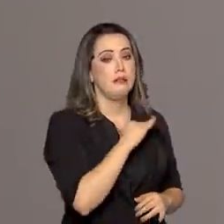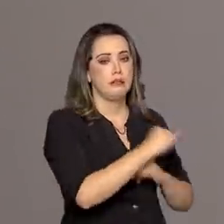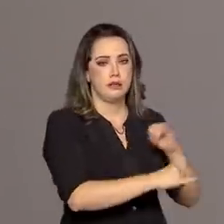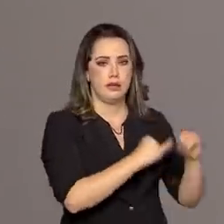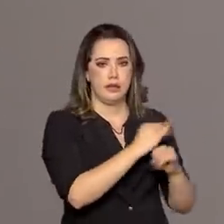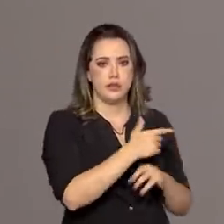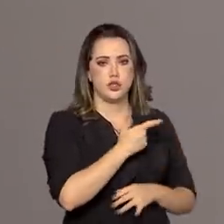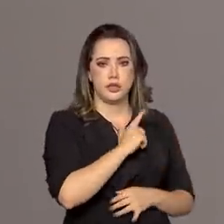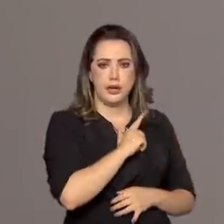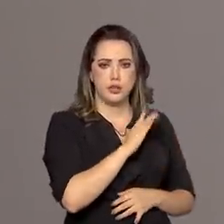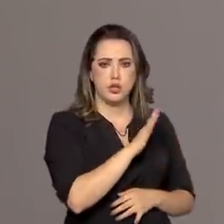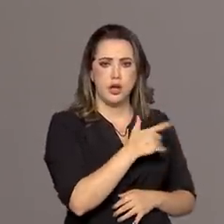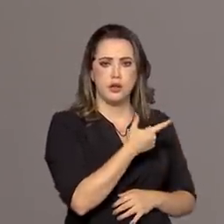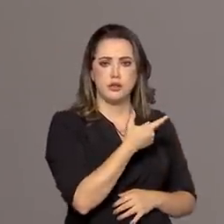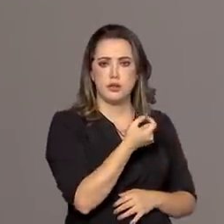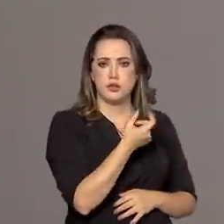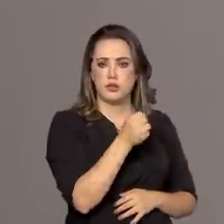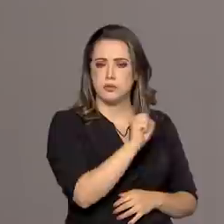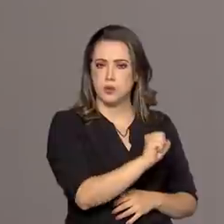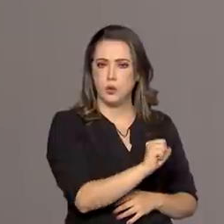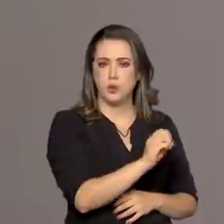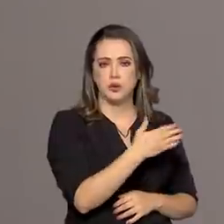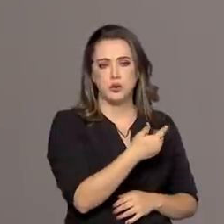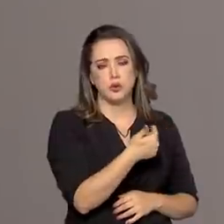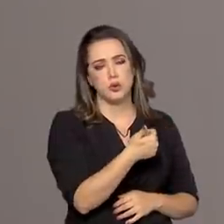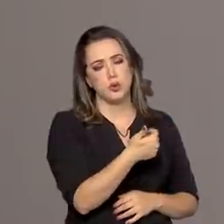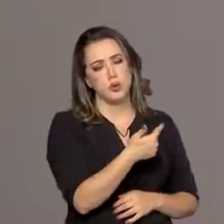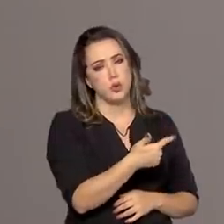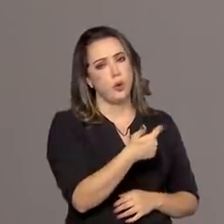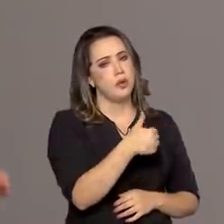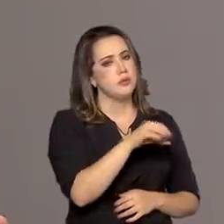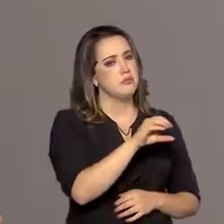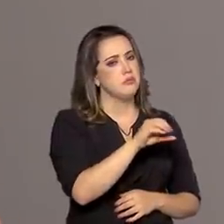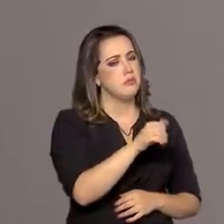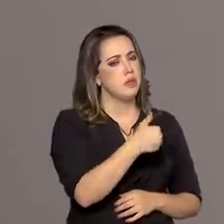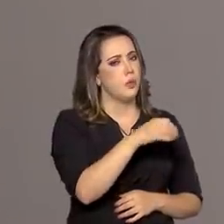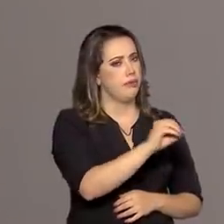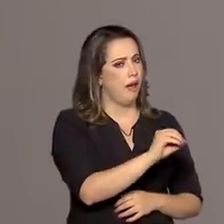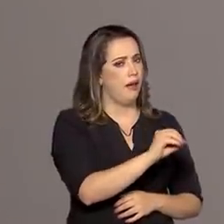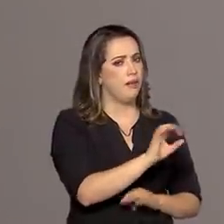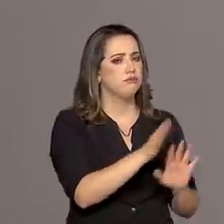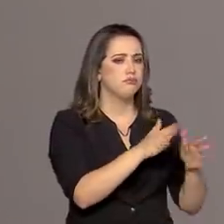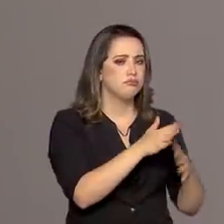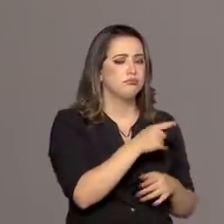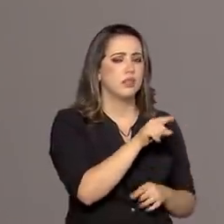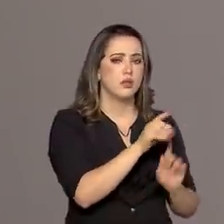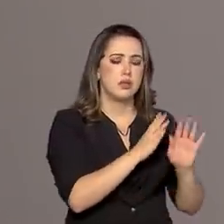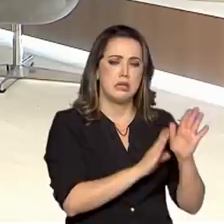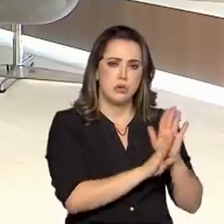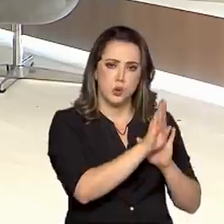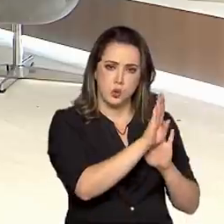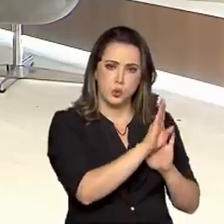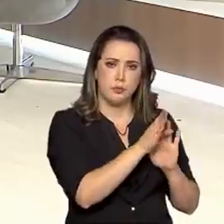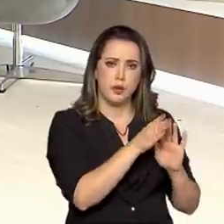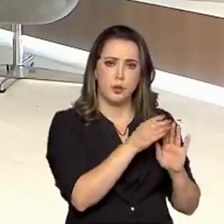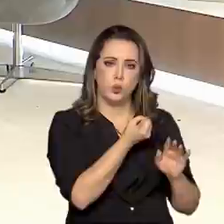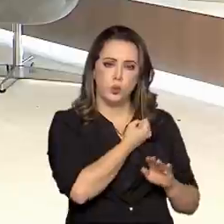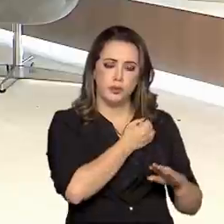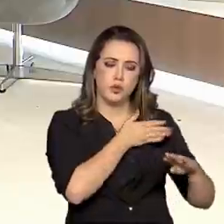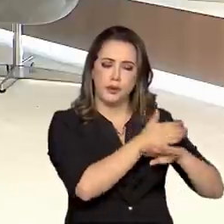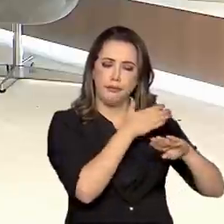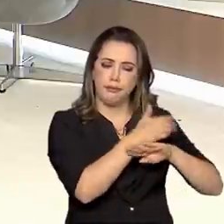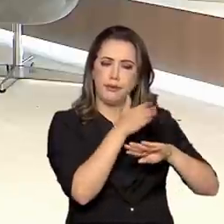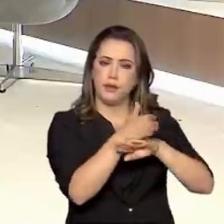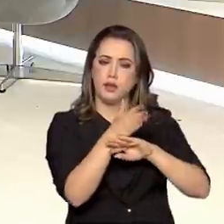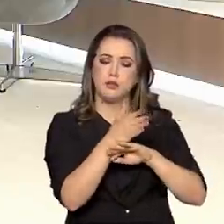2010. Então, nesse momento de pandemia, ela foi fundamental e eu acredito que deve ter crescido o número de acesso. Qual foi o papel dela? Como é que ela está sendo?